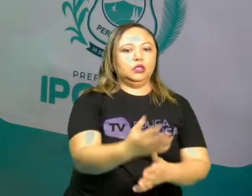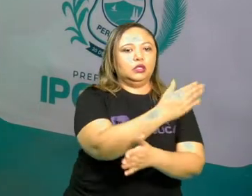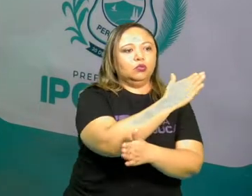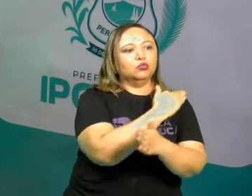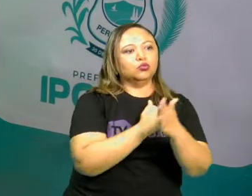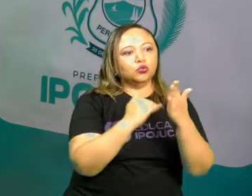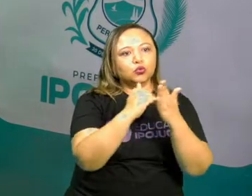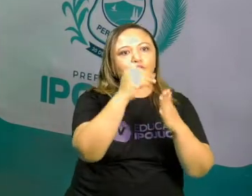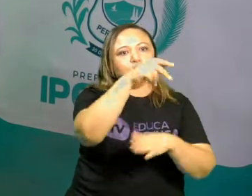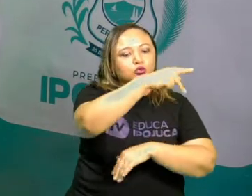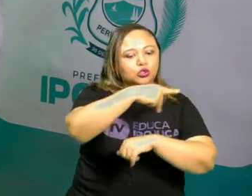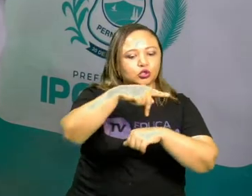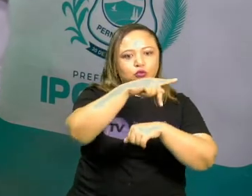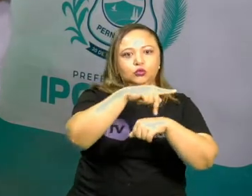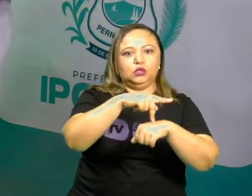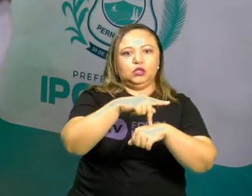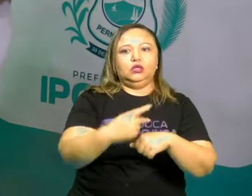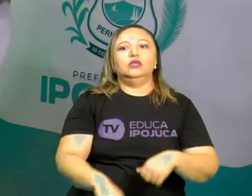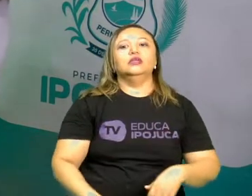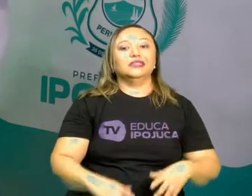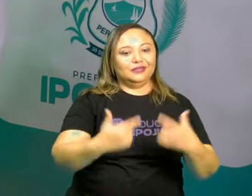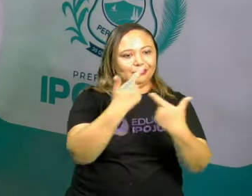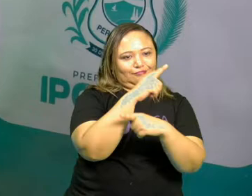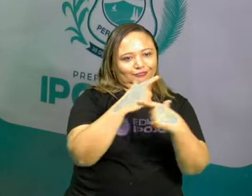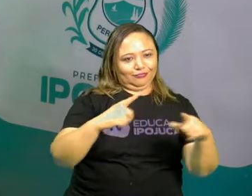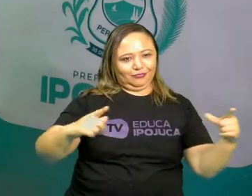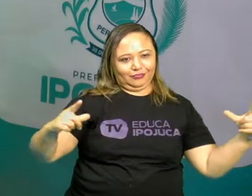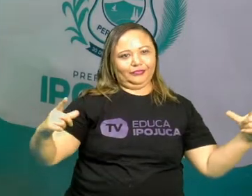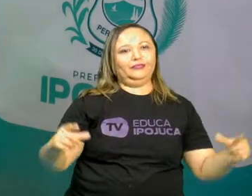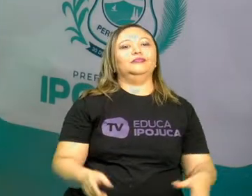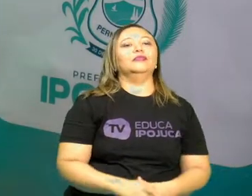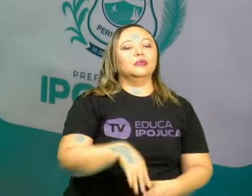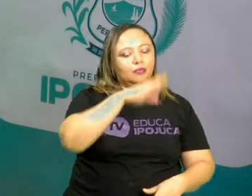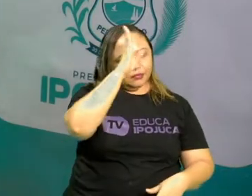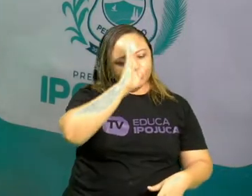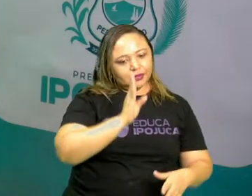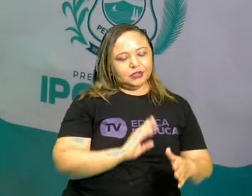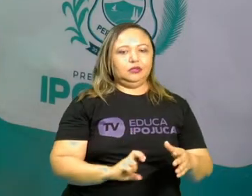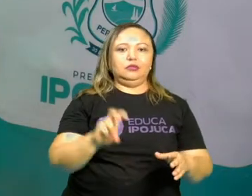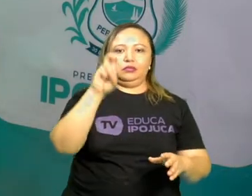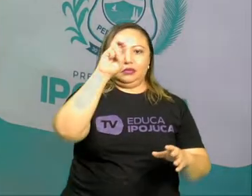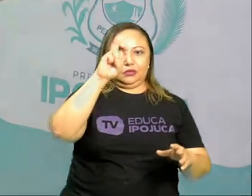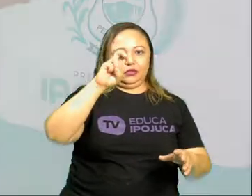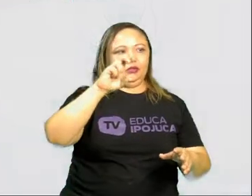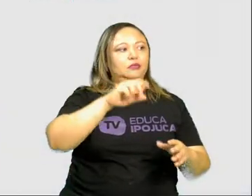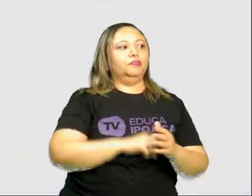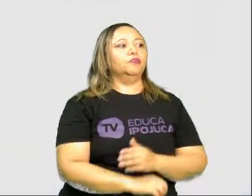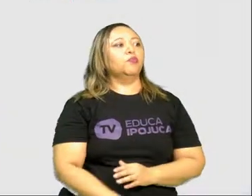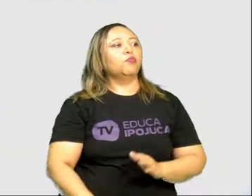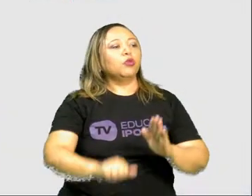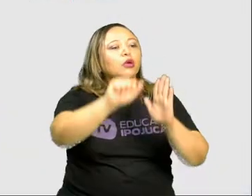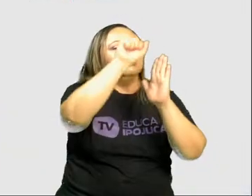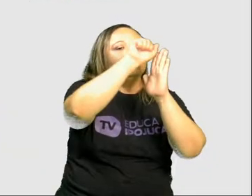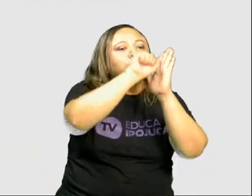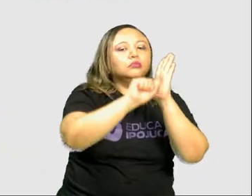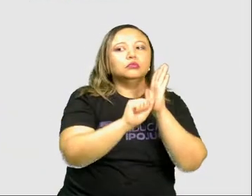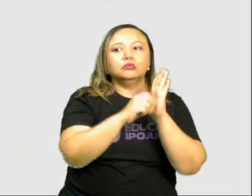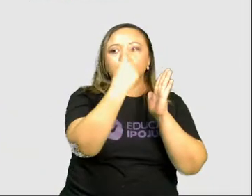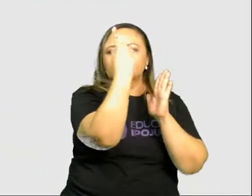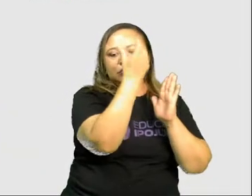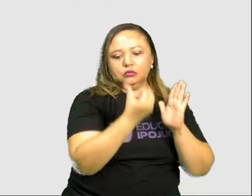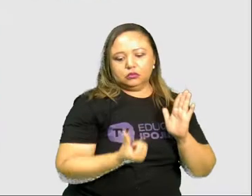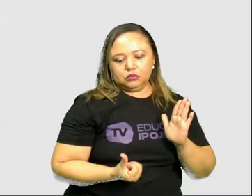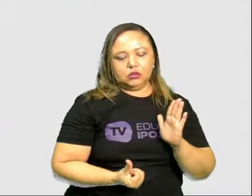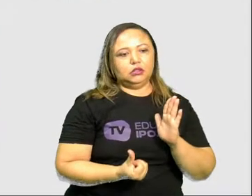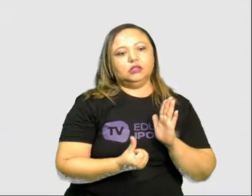Certo? Vamos seguir. Até o século XVI, o Brasil possuía